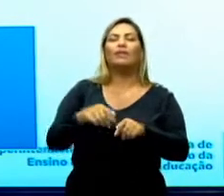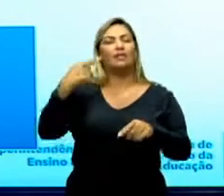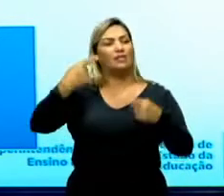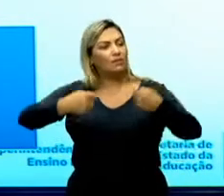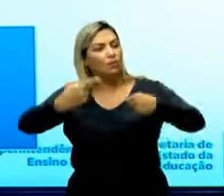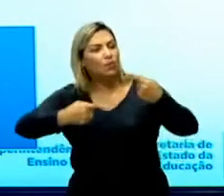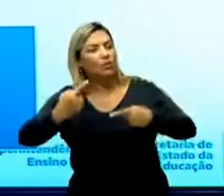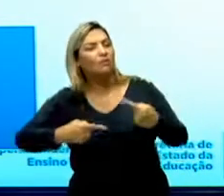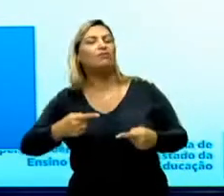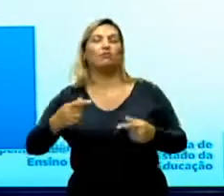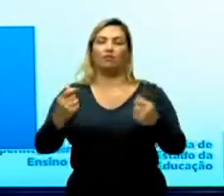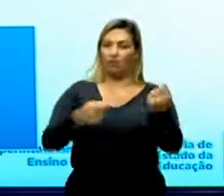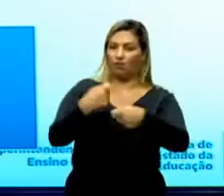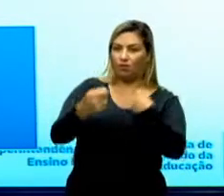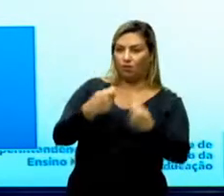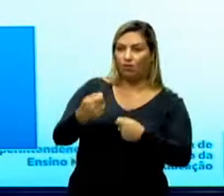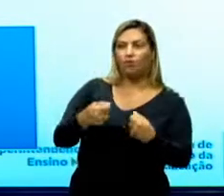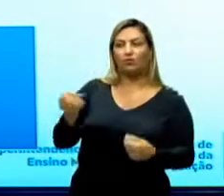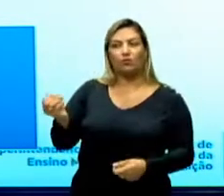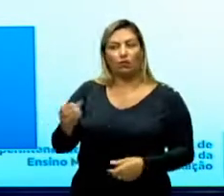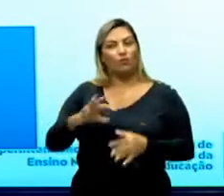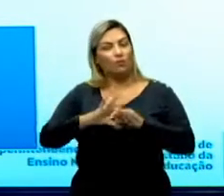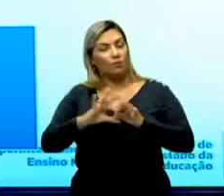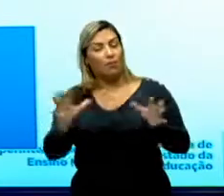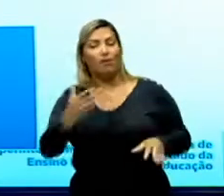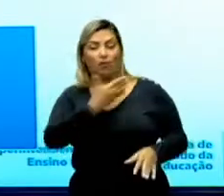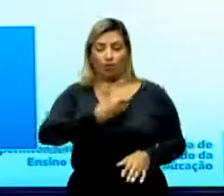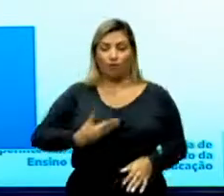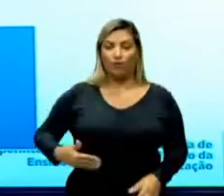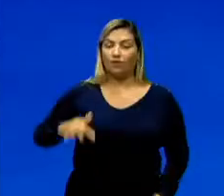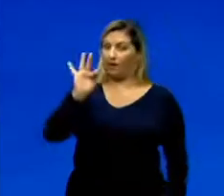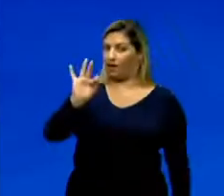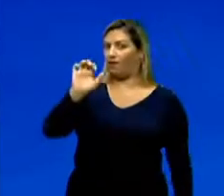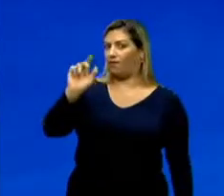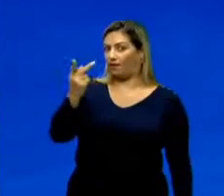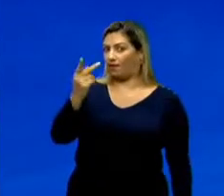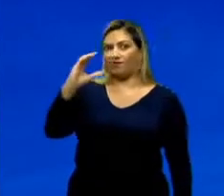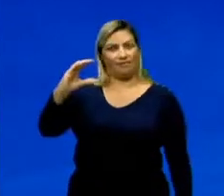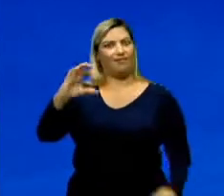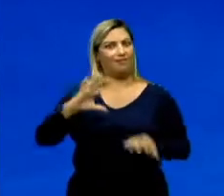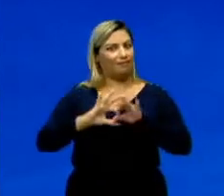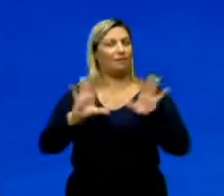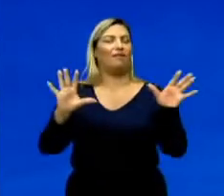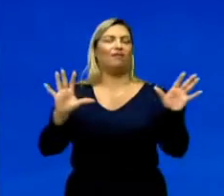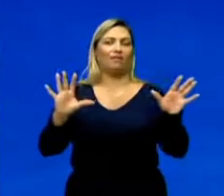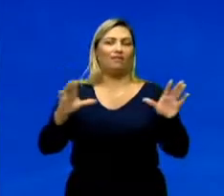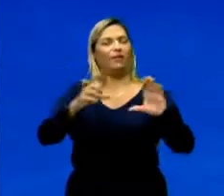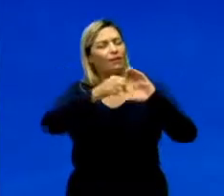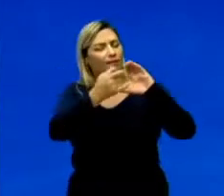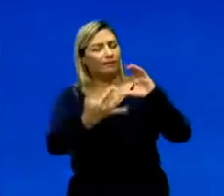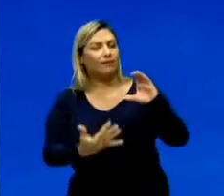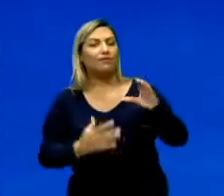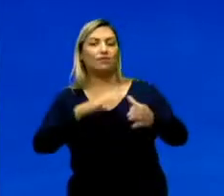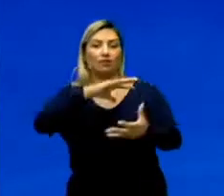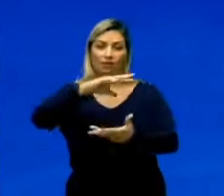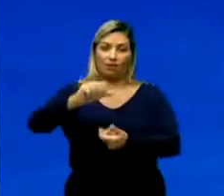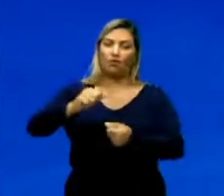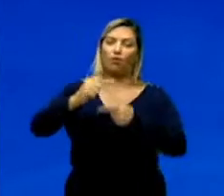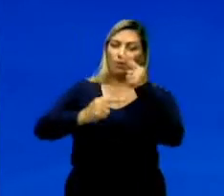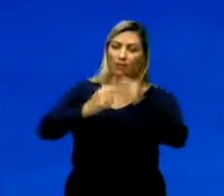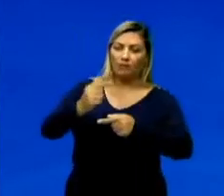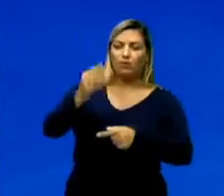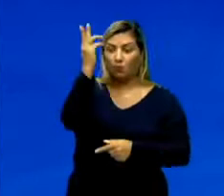políticas econômicas neoliberais a partir do governo Fernando Henrique Cardoso. Então, essas são as características da globalização